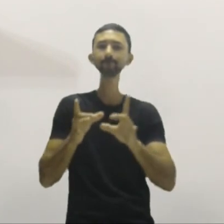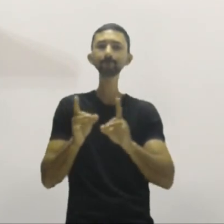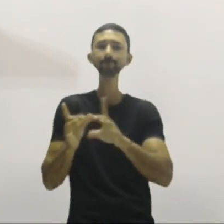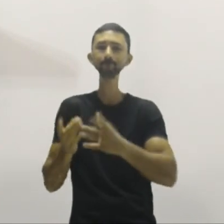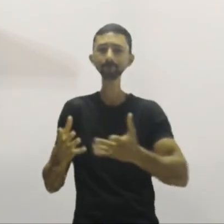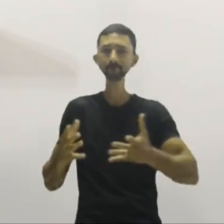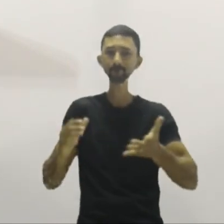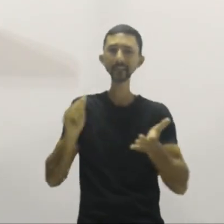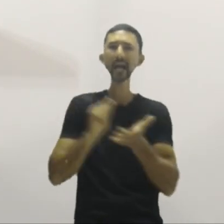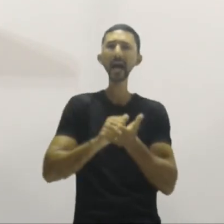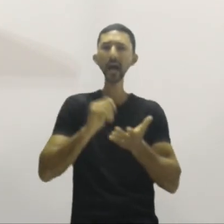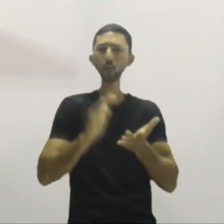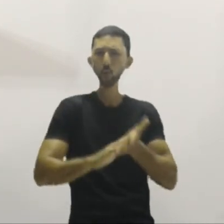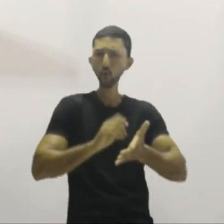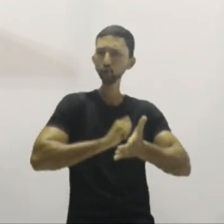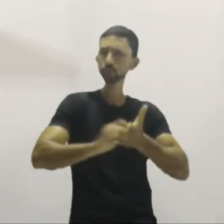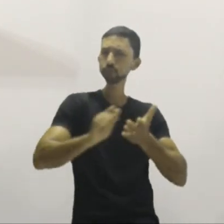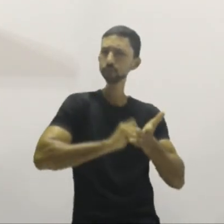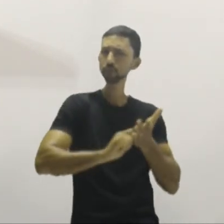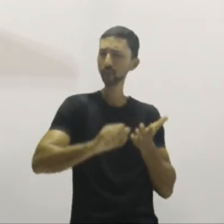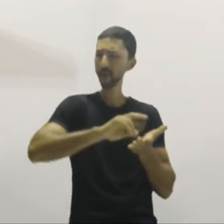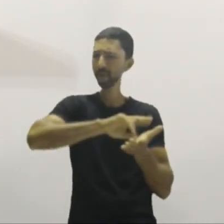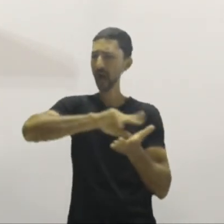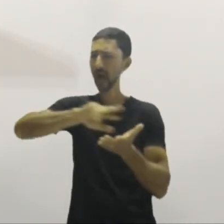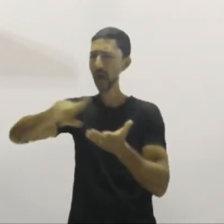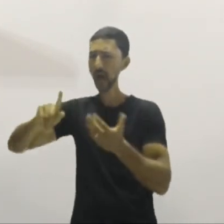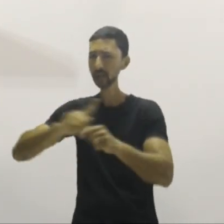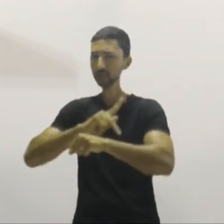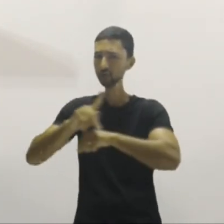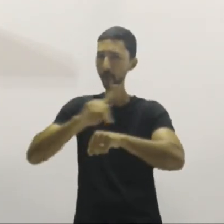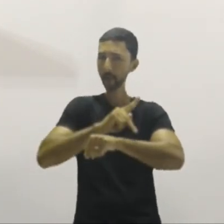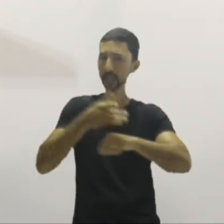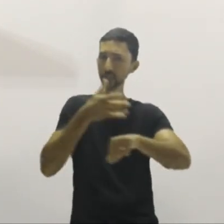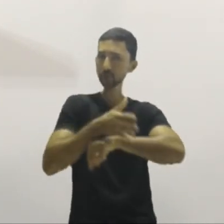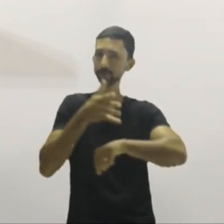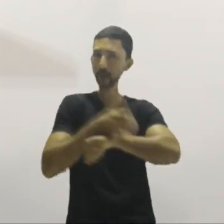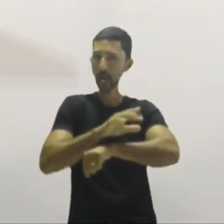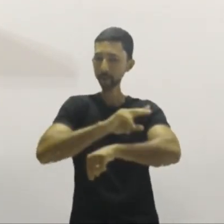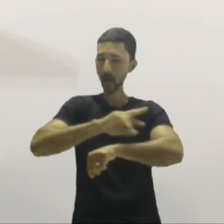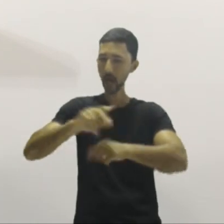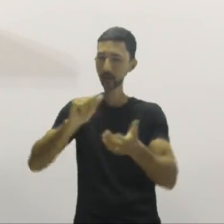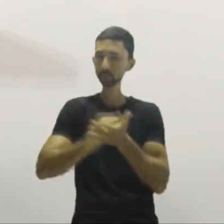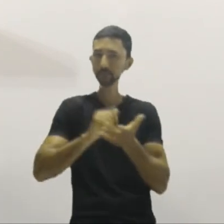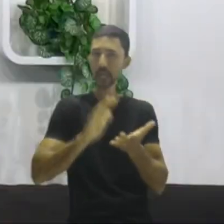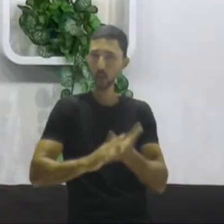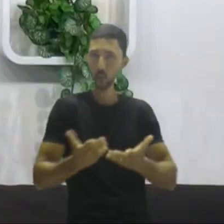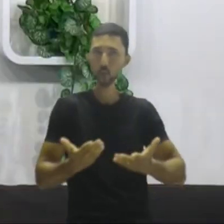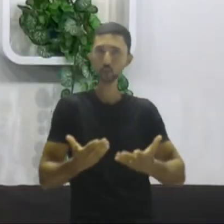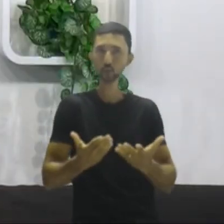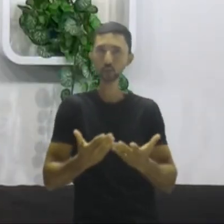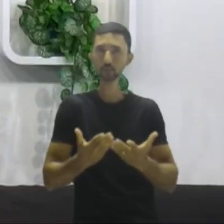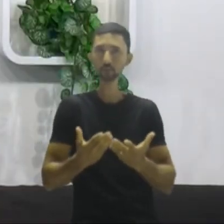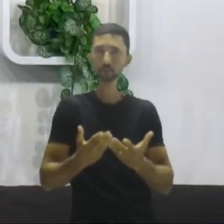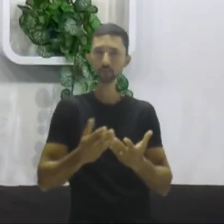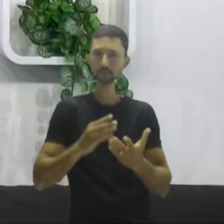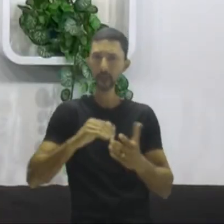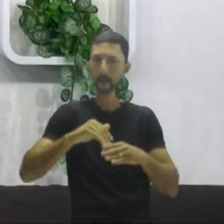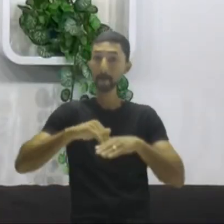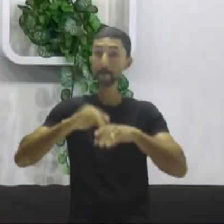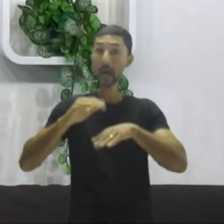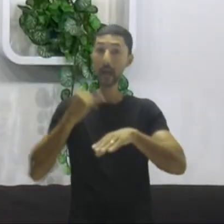muitos acordos que foram assinados entre os membros. Você quer saber o que de mais